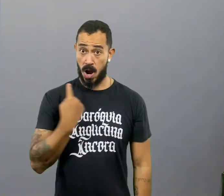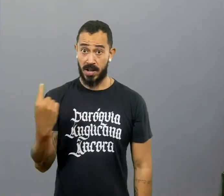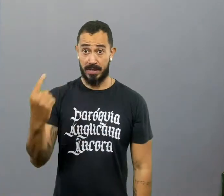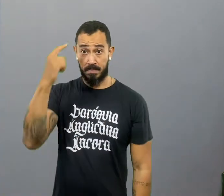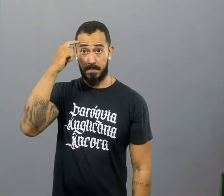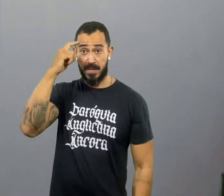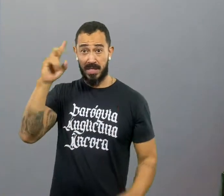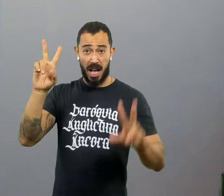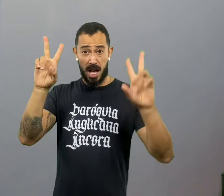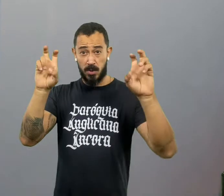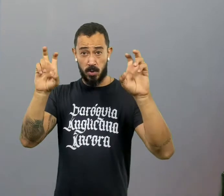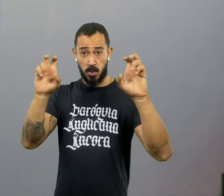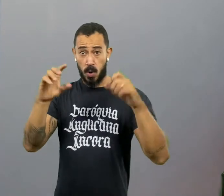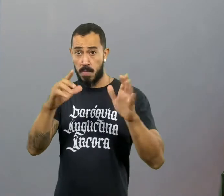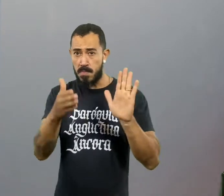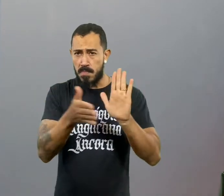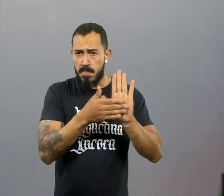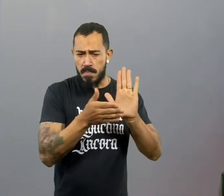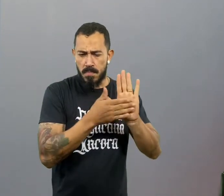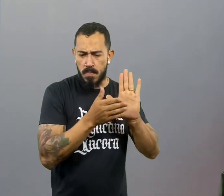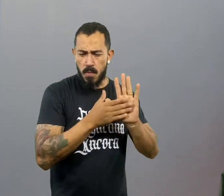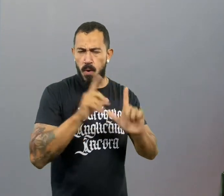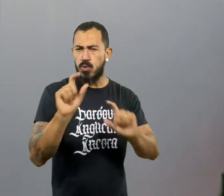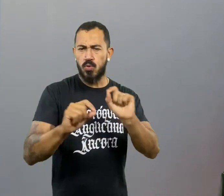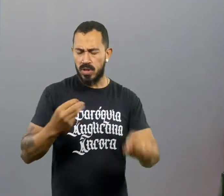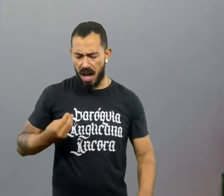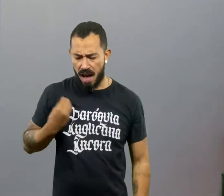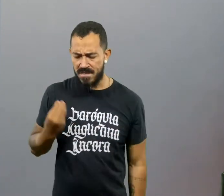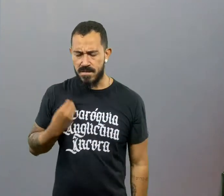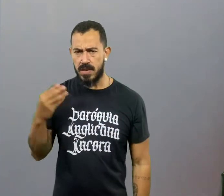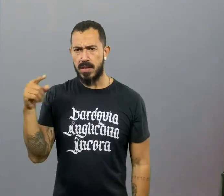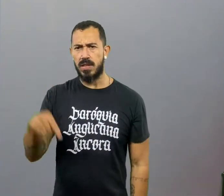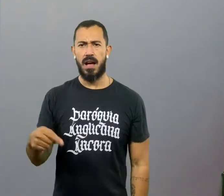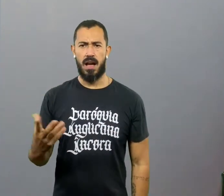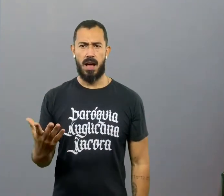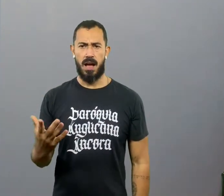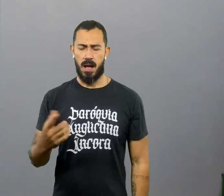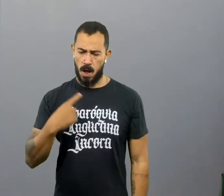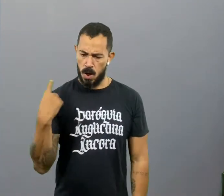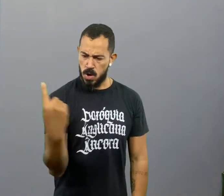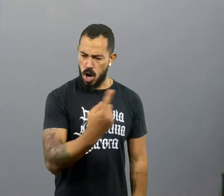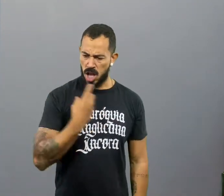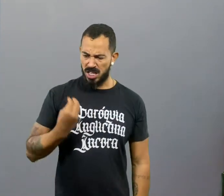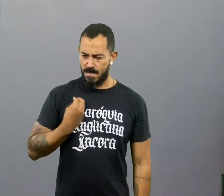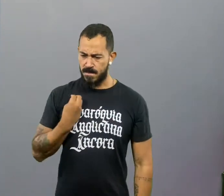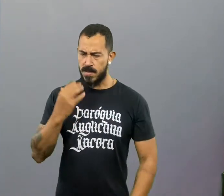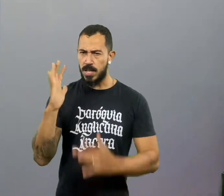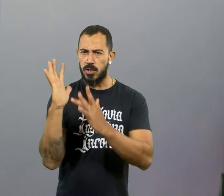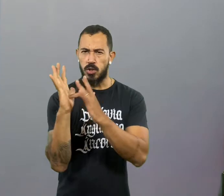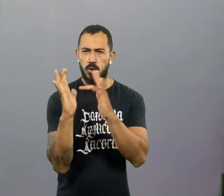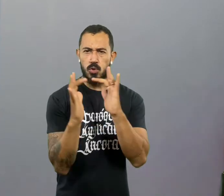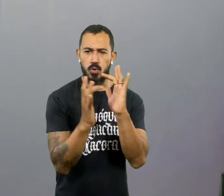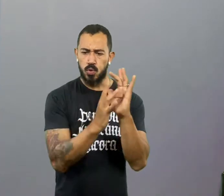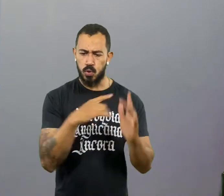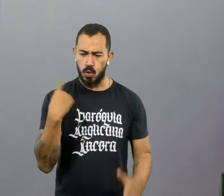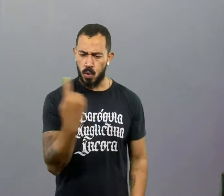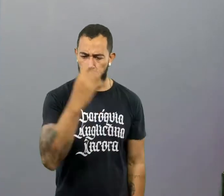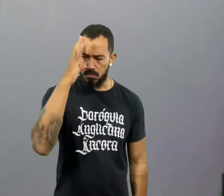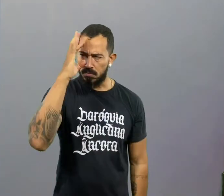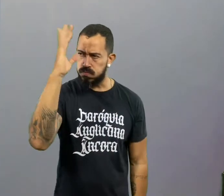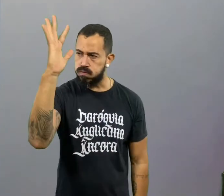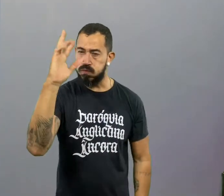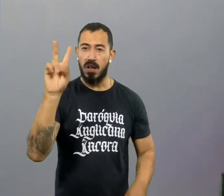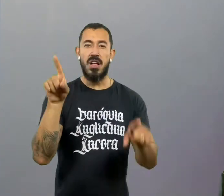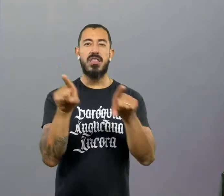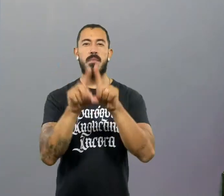propósitos da existência. Uma vida cristã é uma vida refletida. Pessoas que são capazes de sentar para